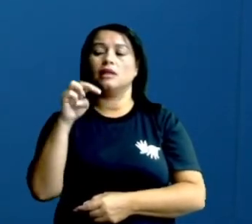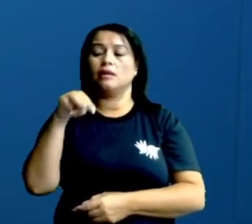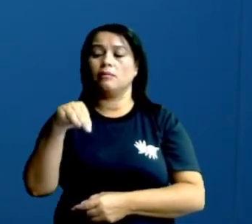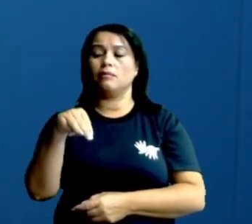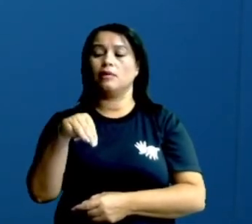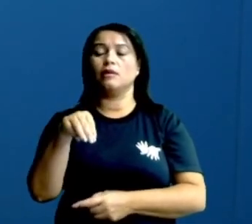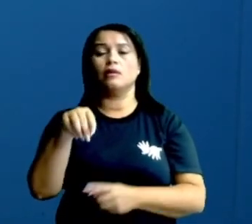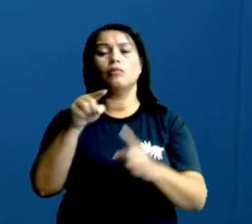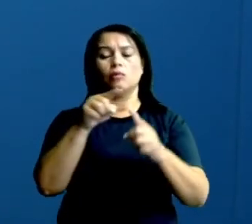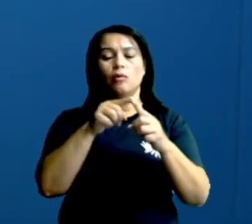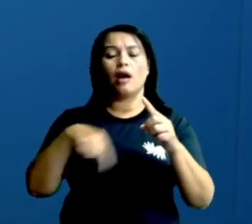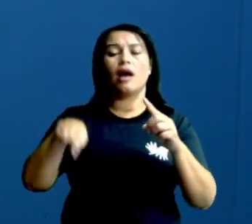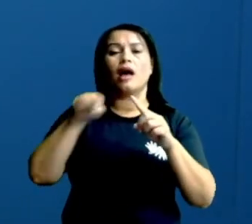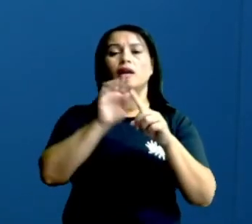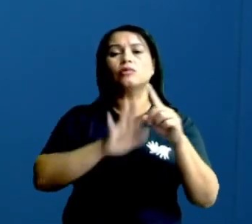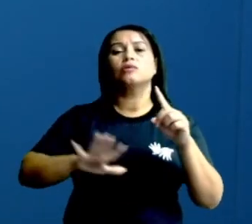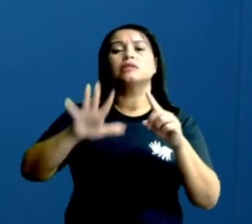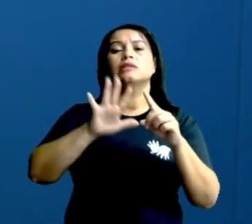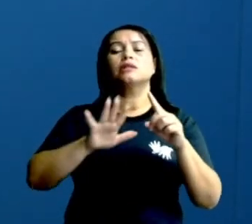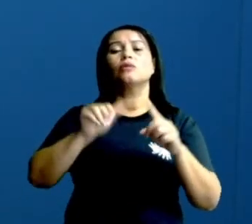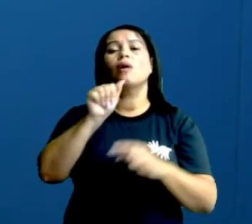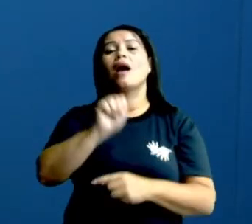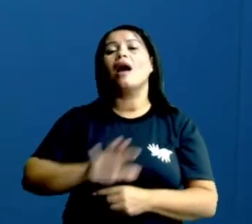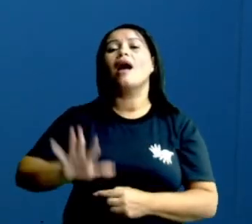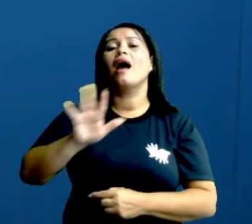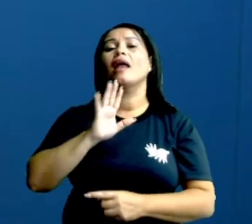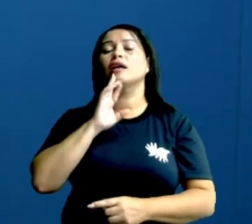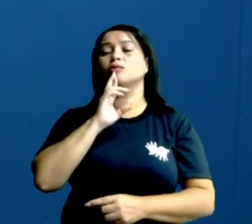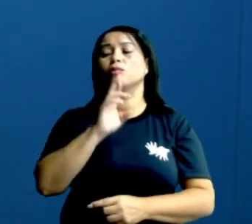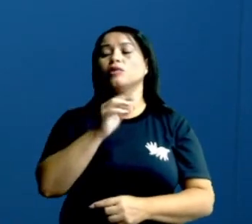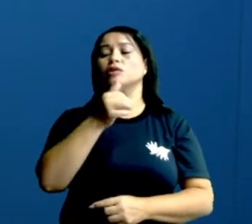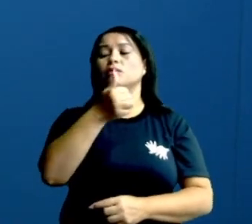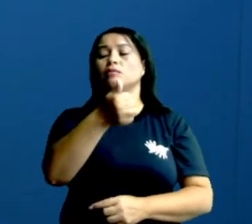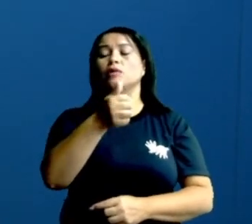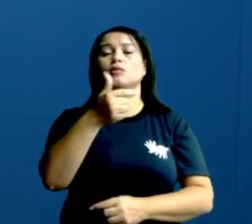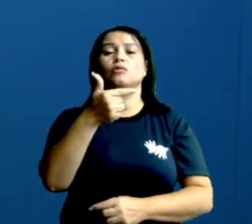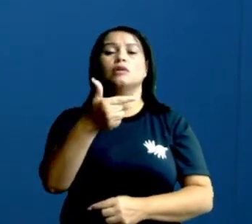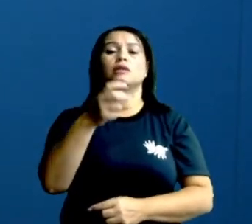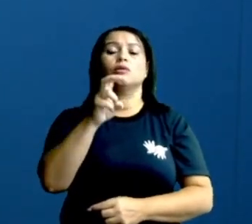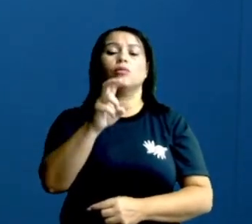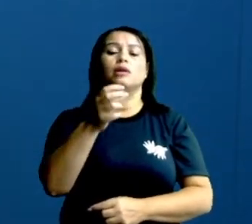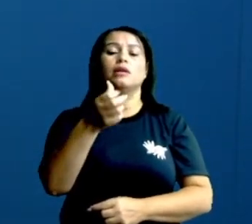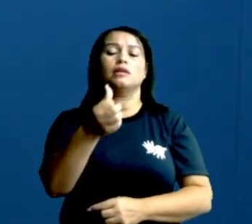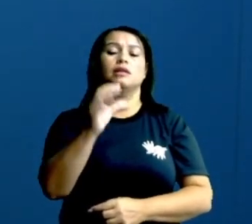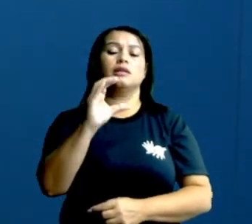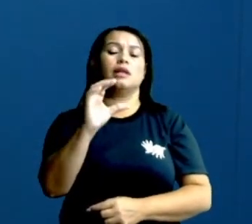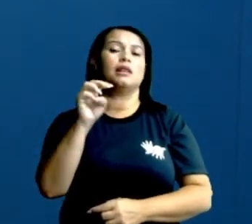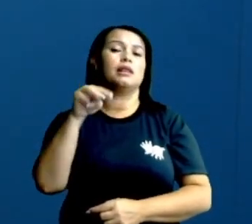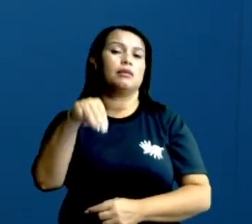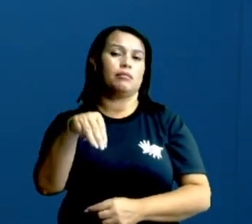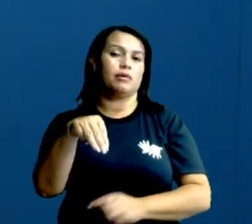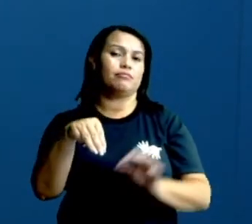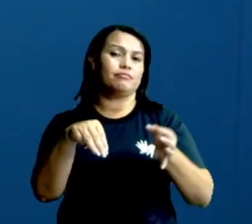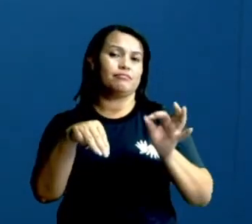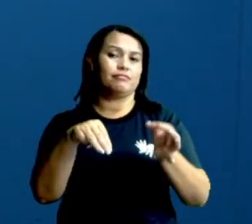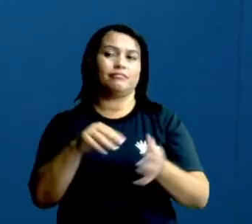círculo, acabei de encontrar a área do círculo, é igual a resposta 1.256 centímetros.